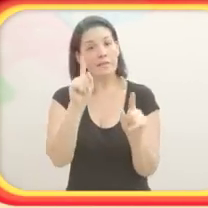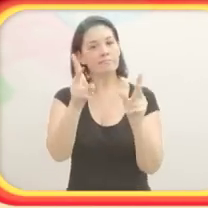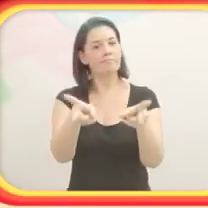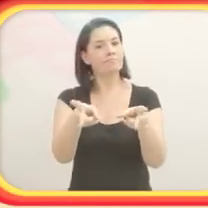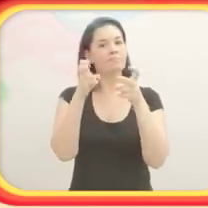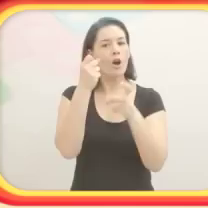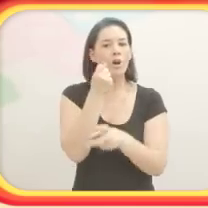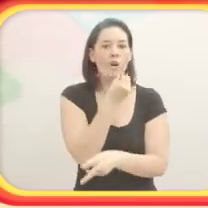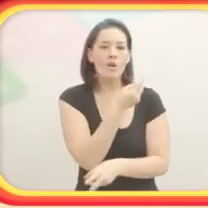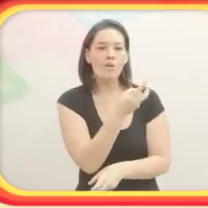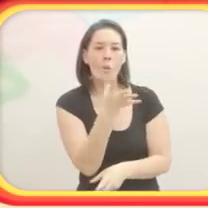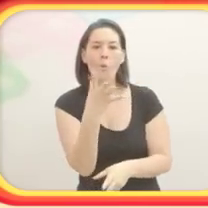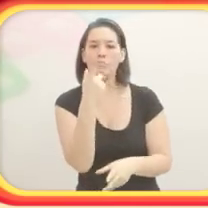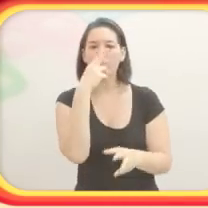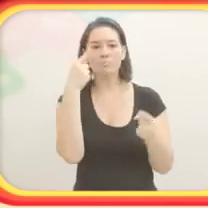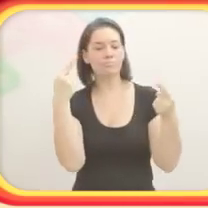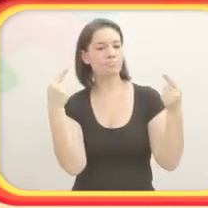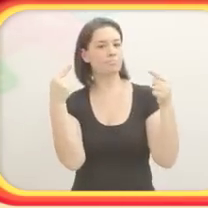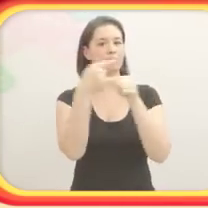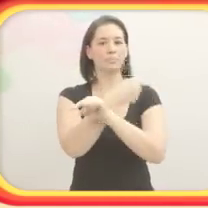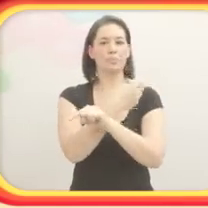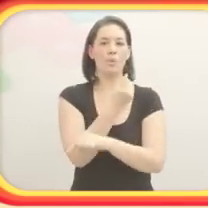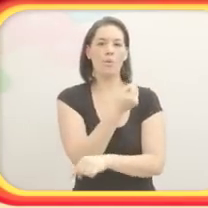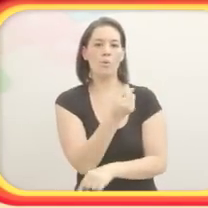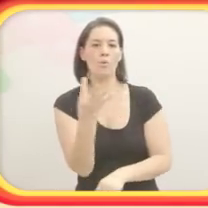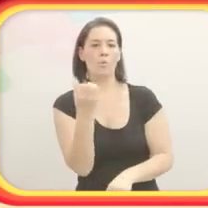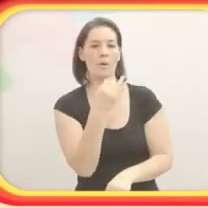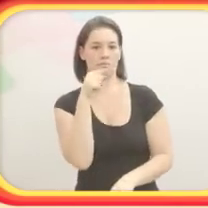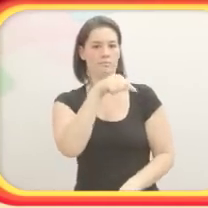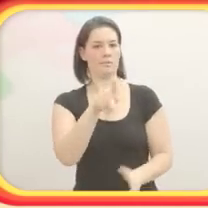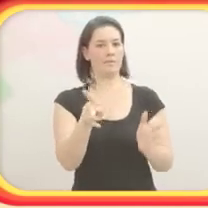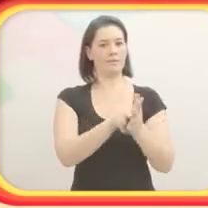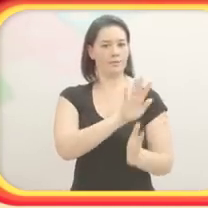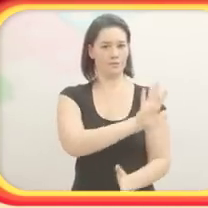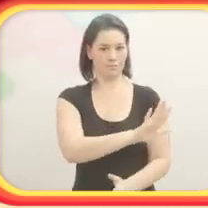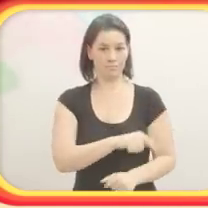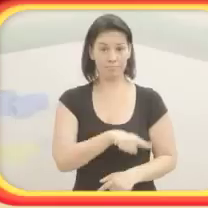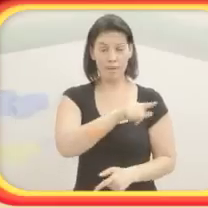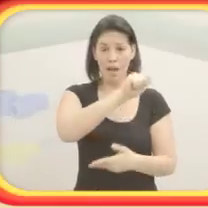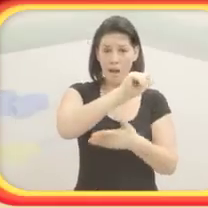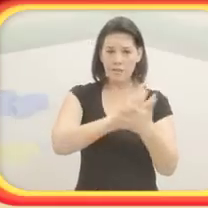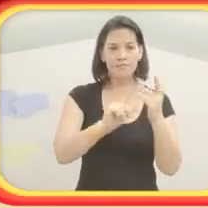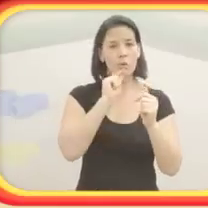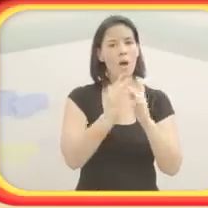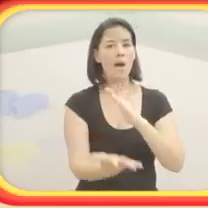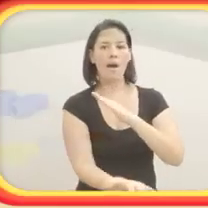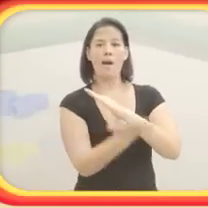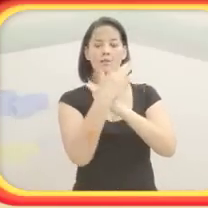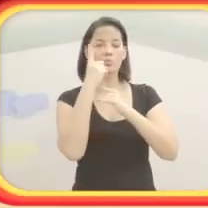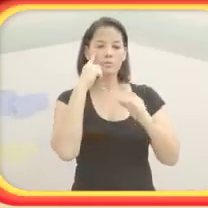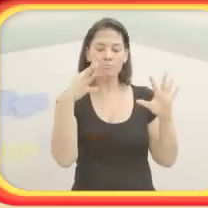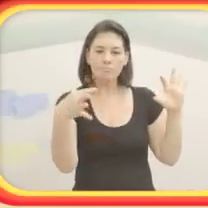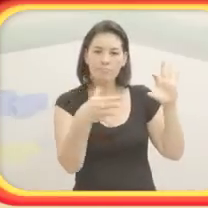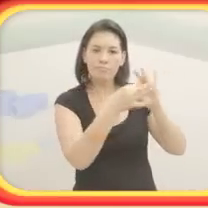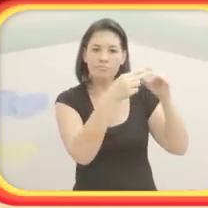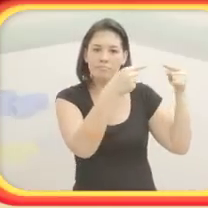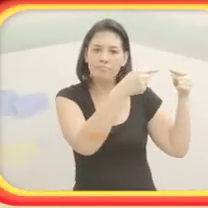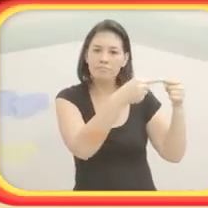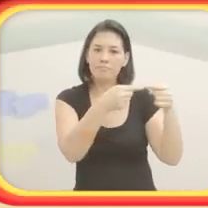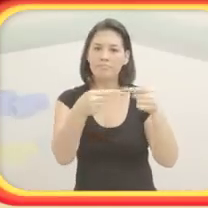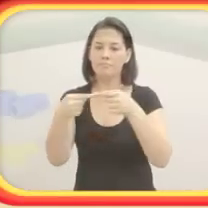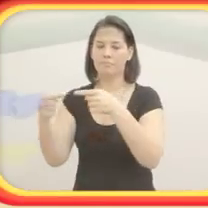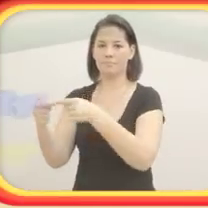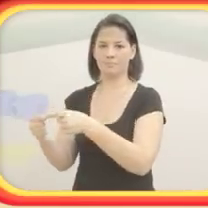Um, dois, três, quatro, cinco. Aí está pronto. E aí,